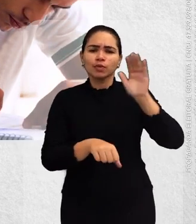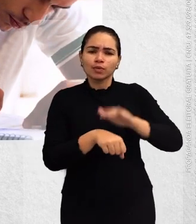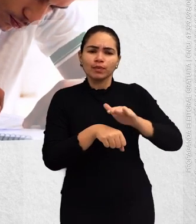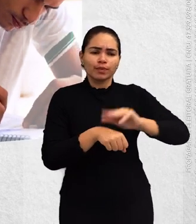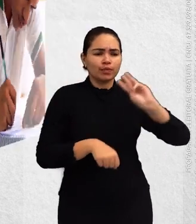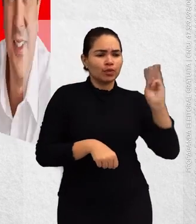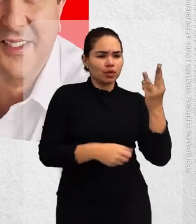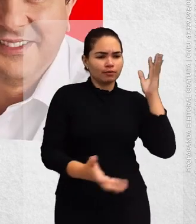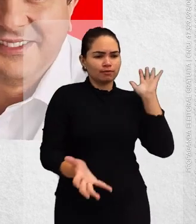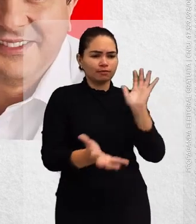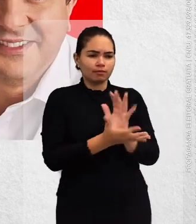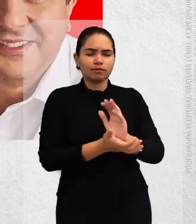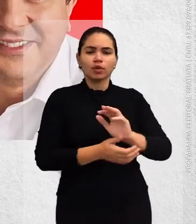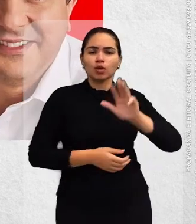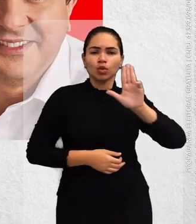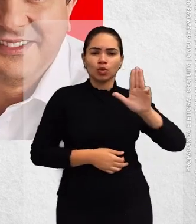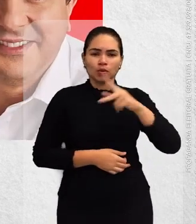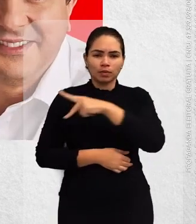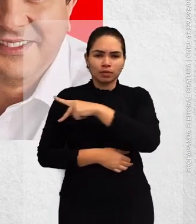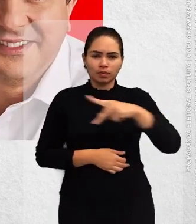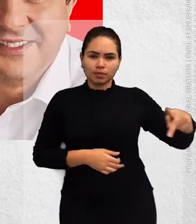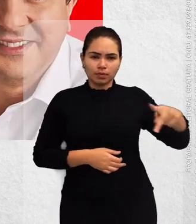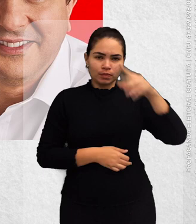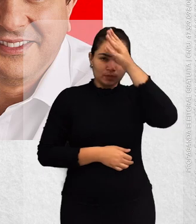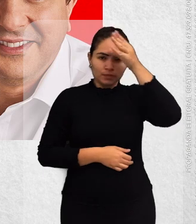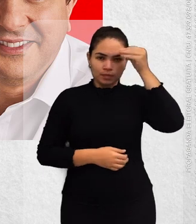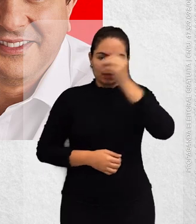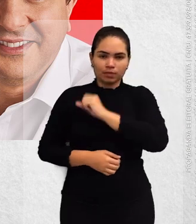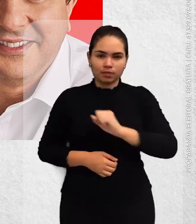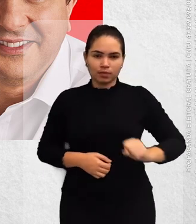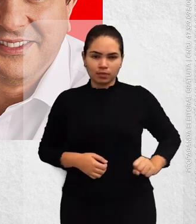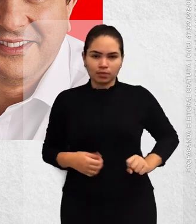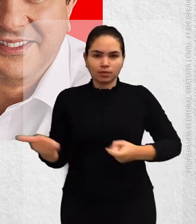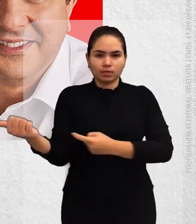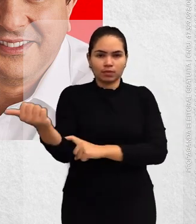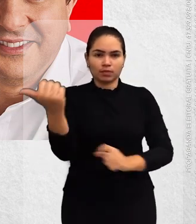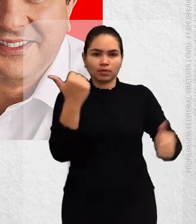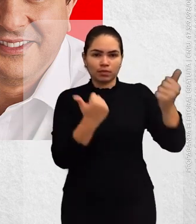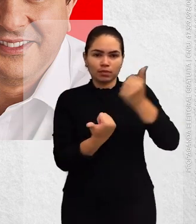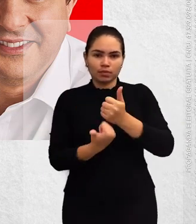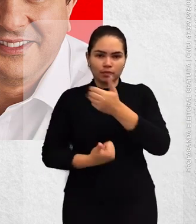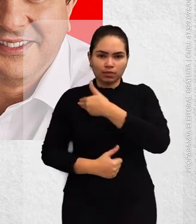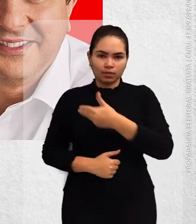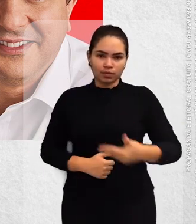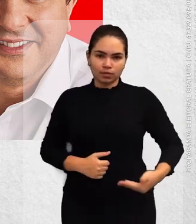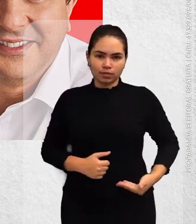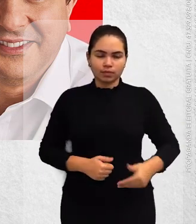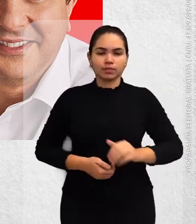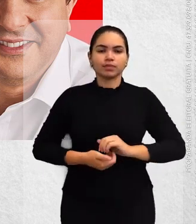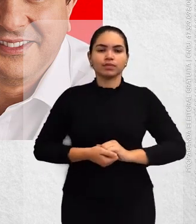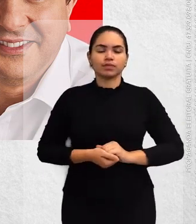Esse é o time. Lula presidente, Camilo senador e Eumano governador.